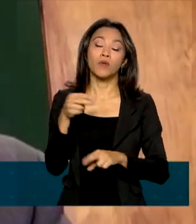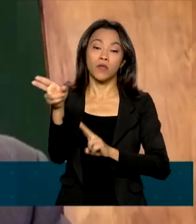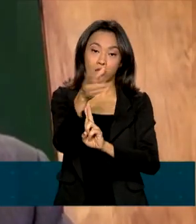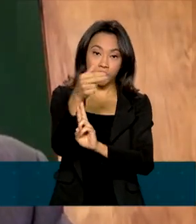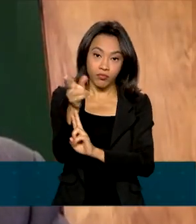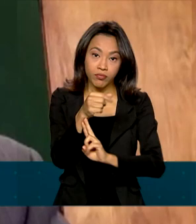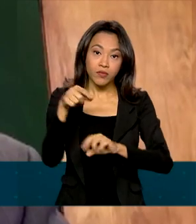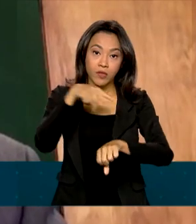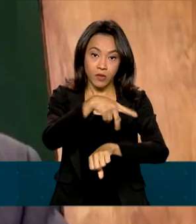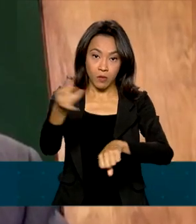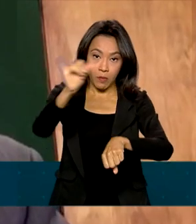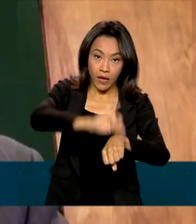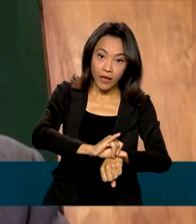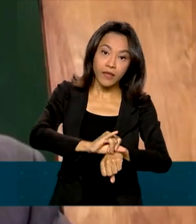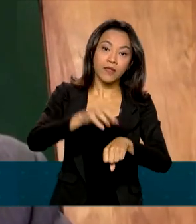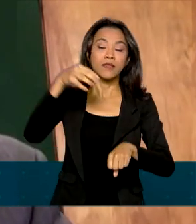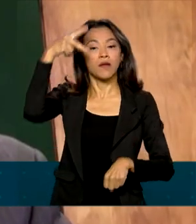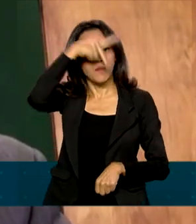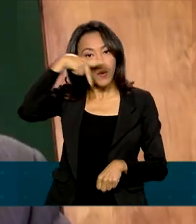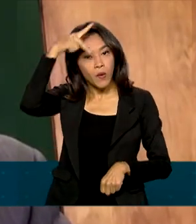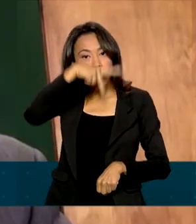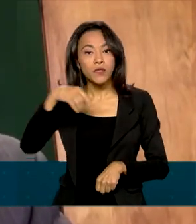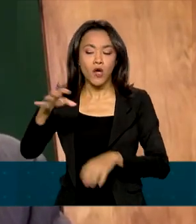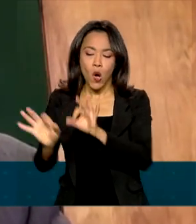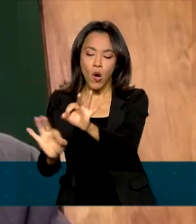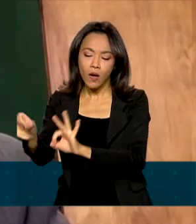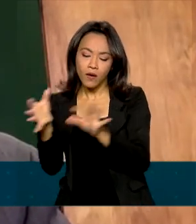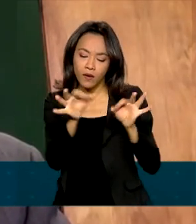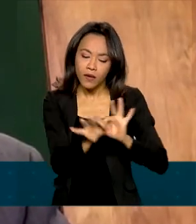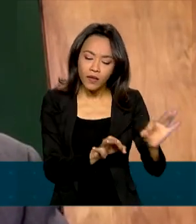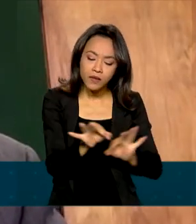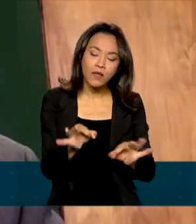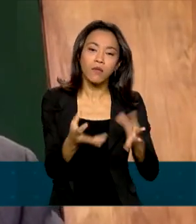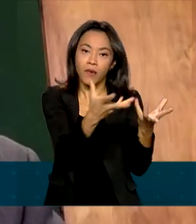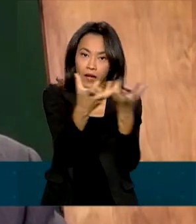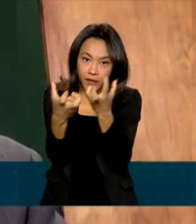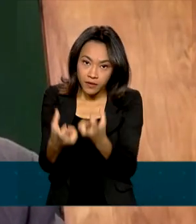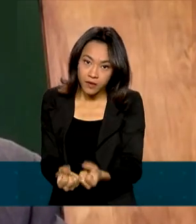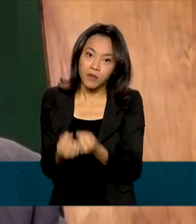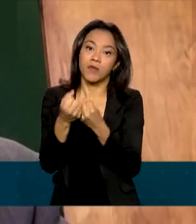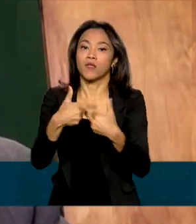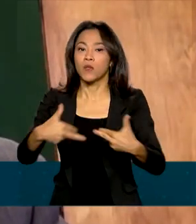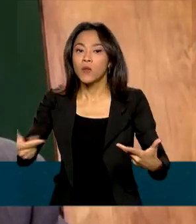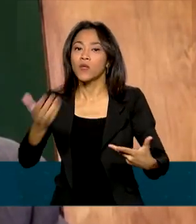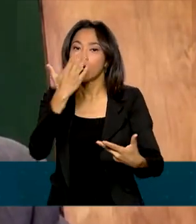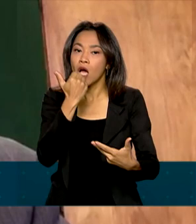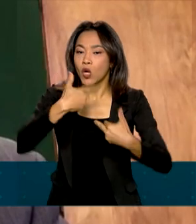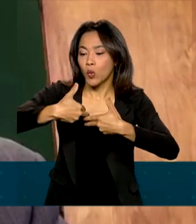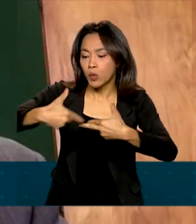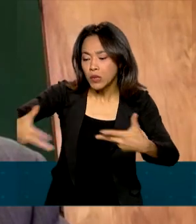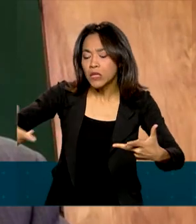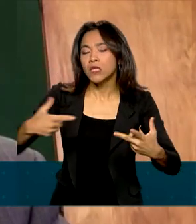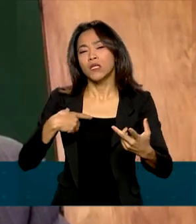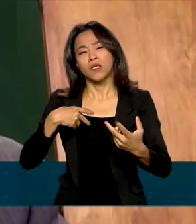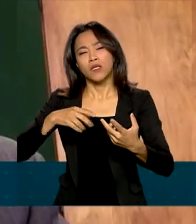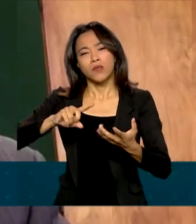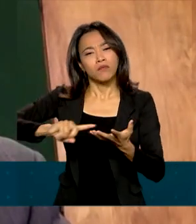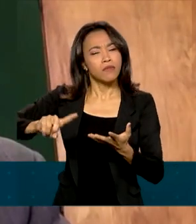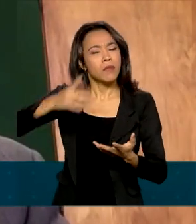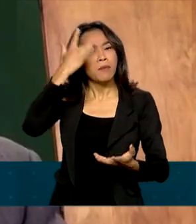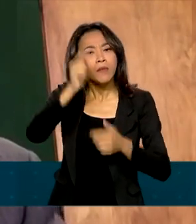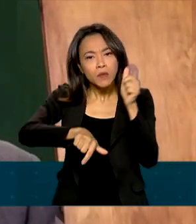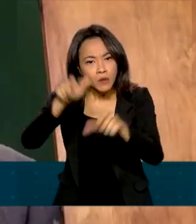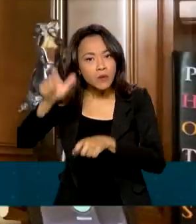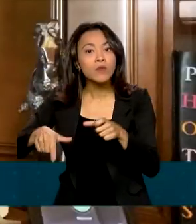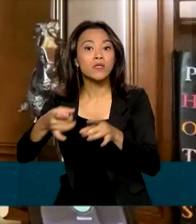enviaram destacamentos para as fronteiras e montaram esquemas para acolhida, alojamento, alimentação e transporte dos brasileiros que